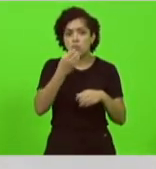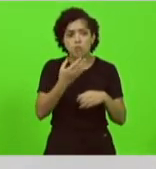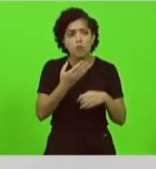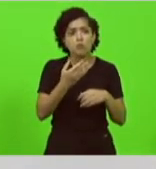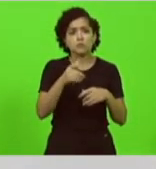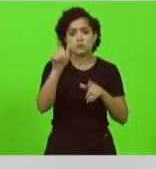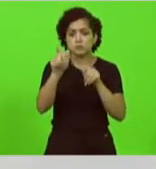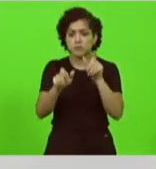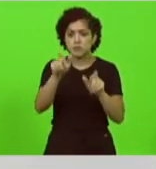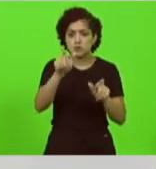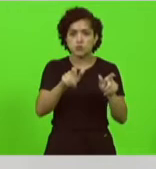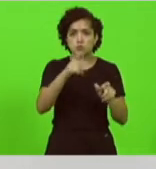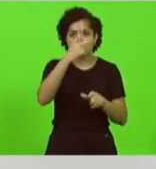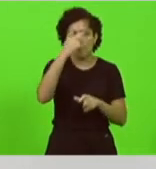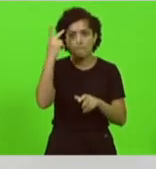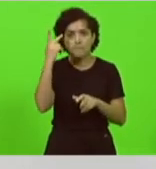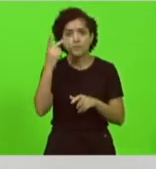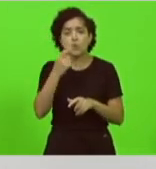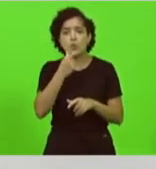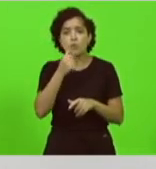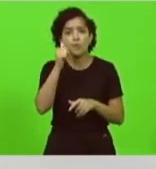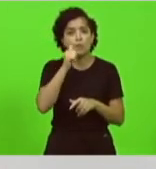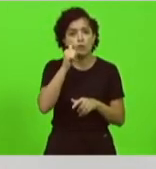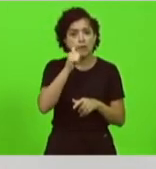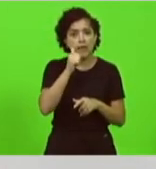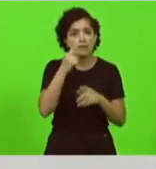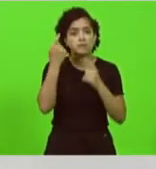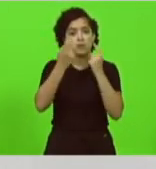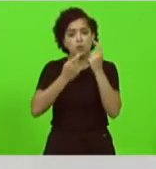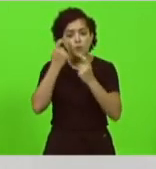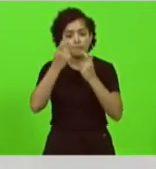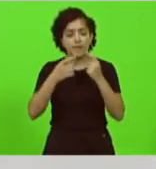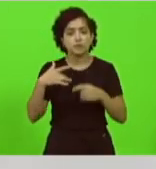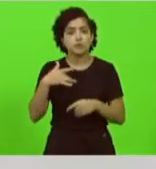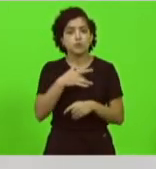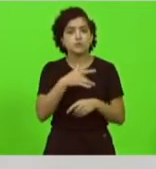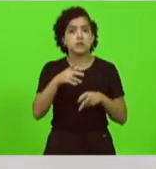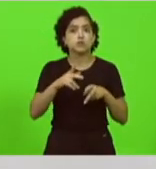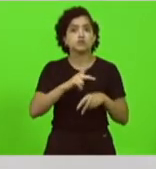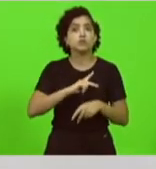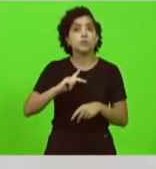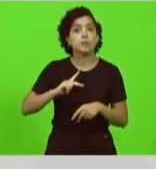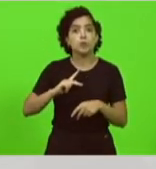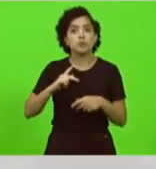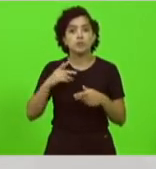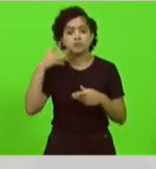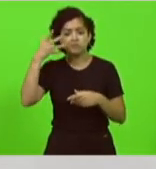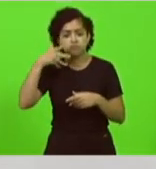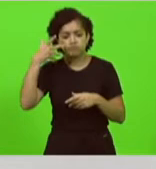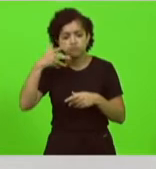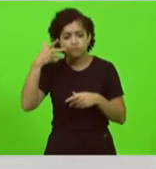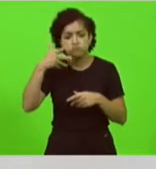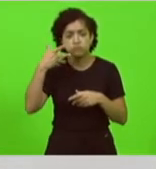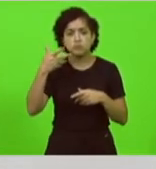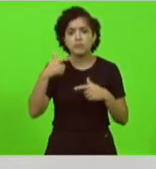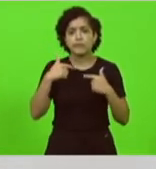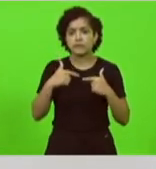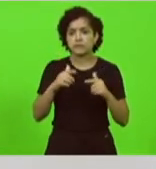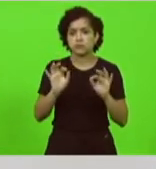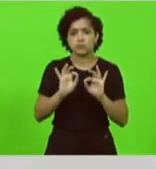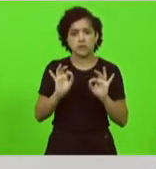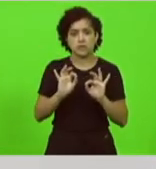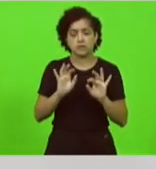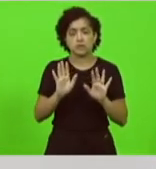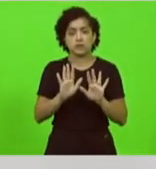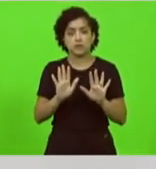que se preocupam com a saúde pública de santa catarina eu não vou fazer aqui um discurso vazio eu não vou falar de nada aqui eu tenho aqui uma